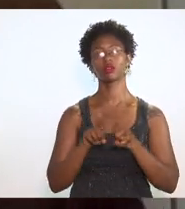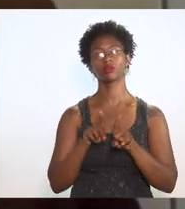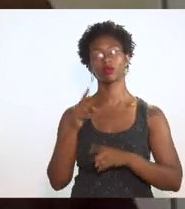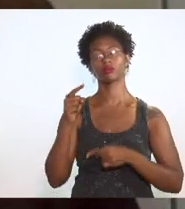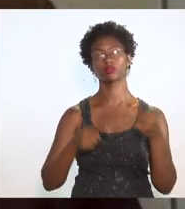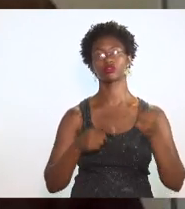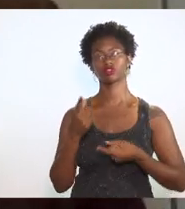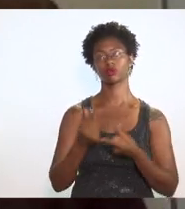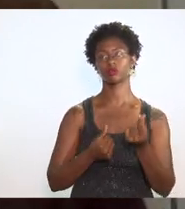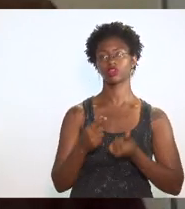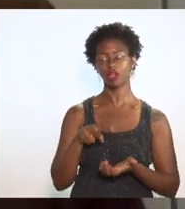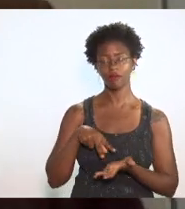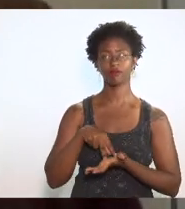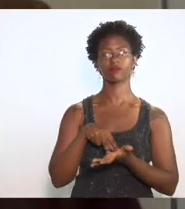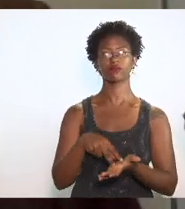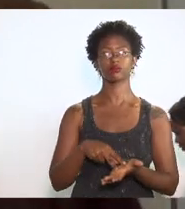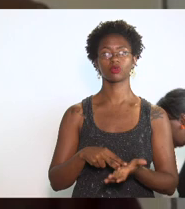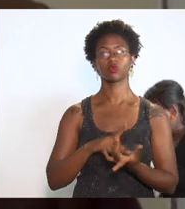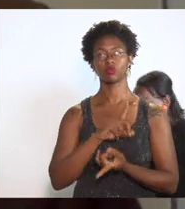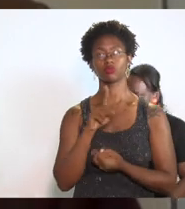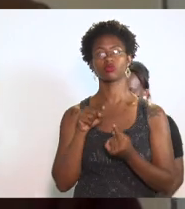sólida e com base em números.